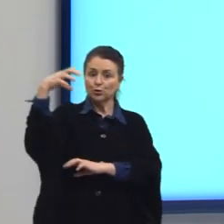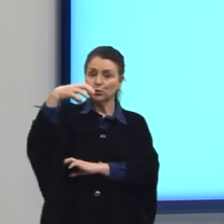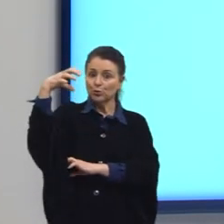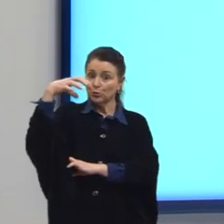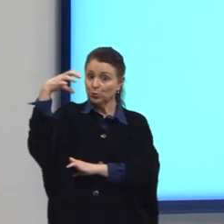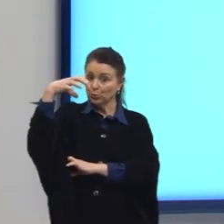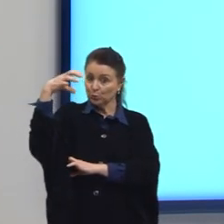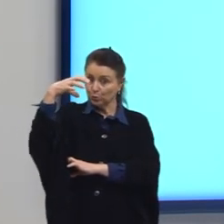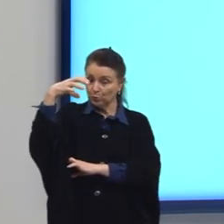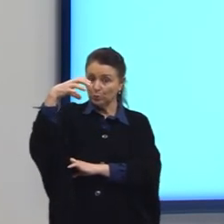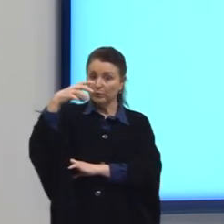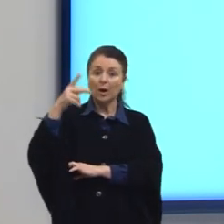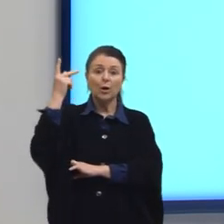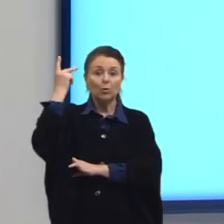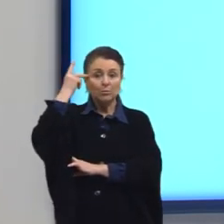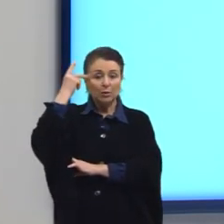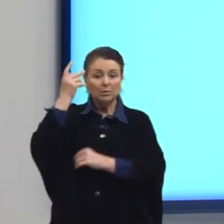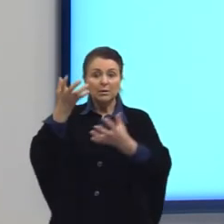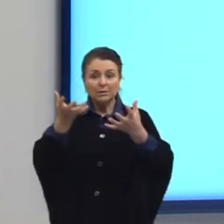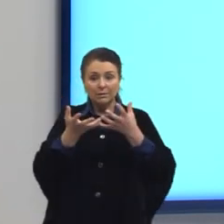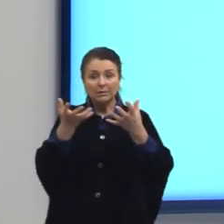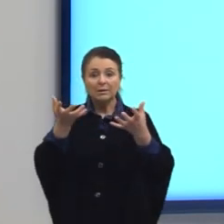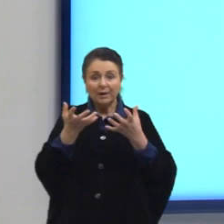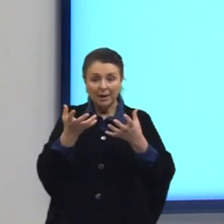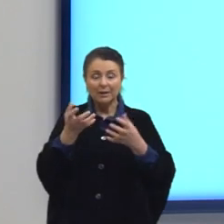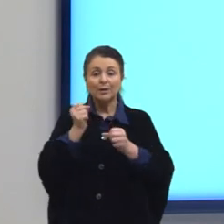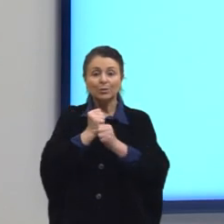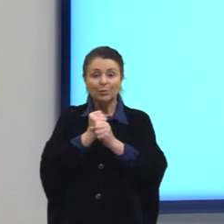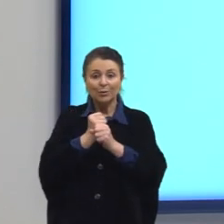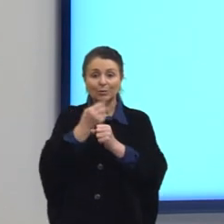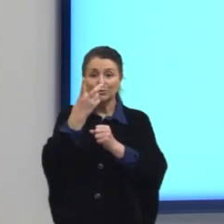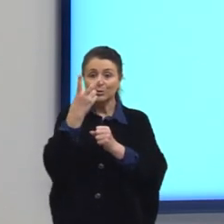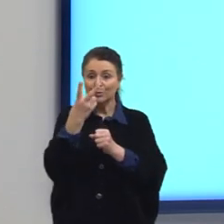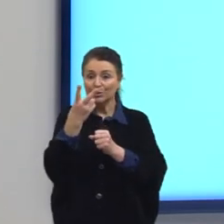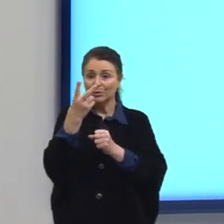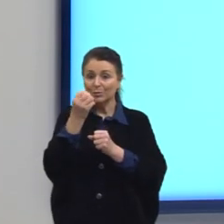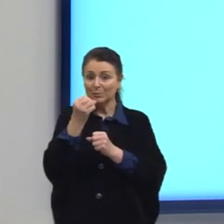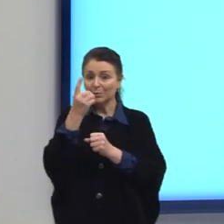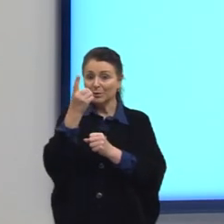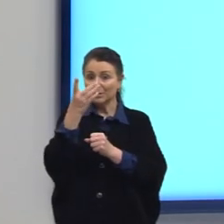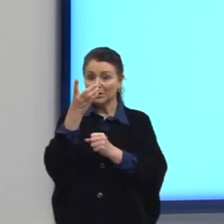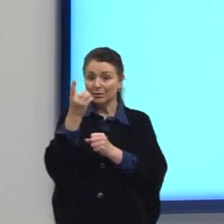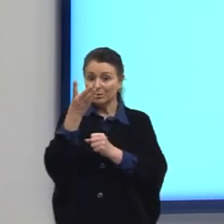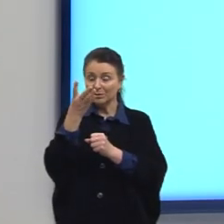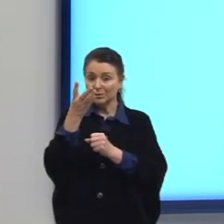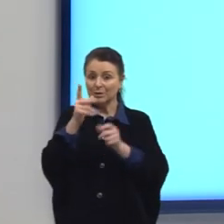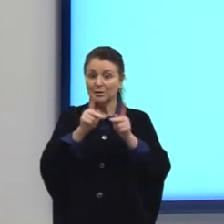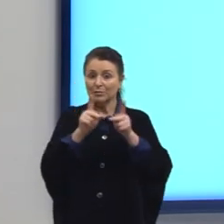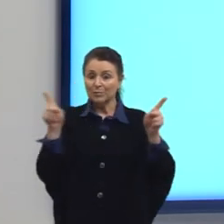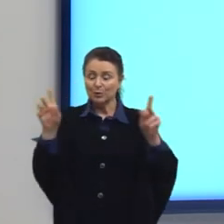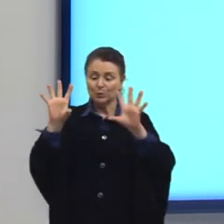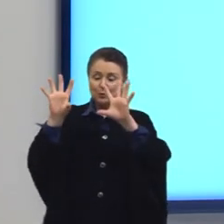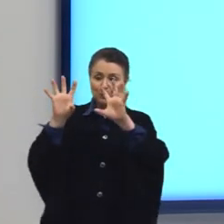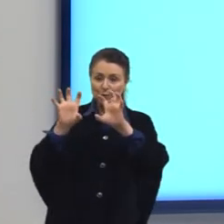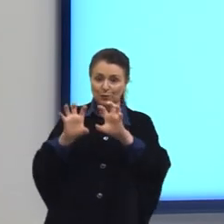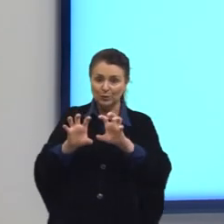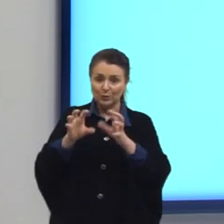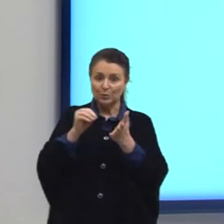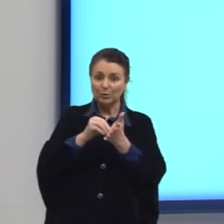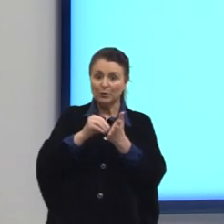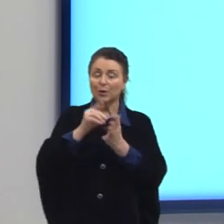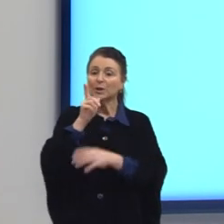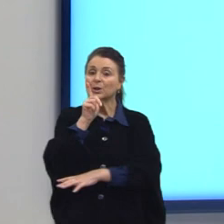pelas quais os paulistas desejavam lá em 2014, que teve um período aí de seca, escassez de água.